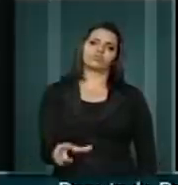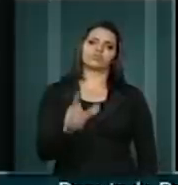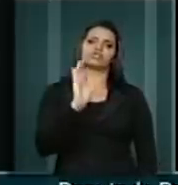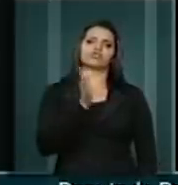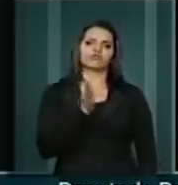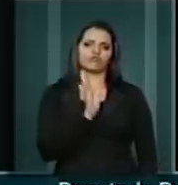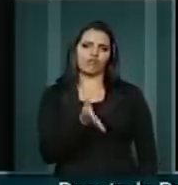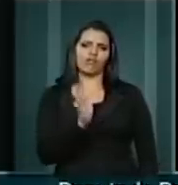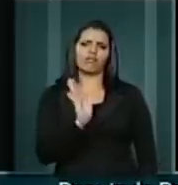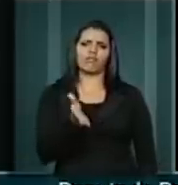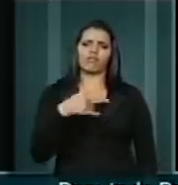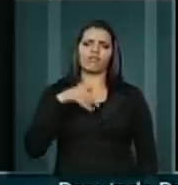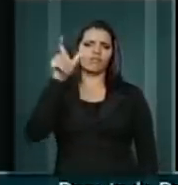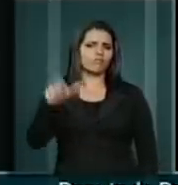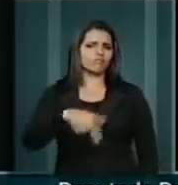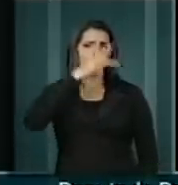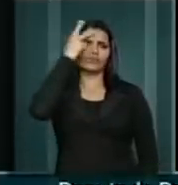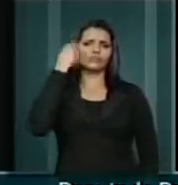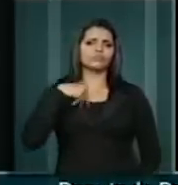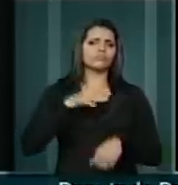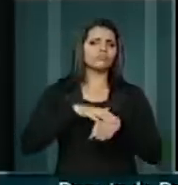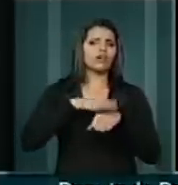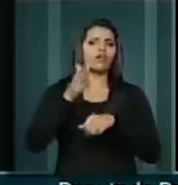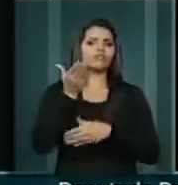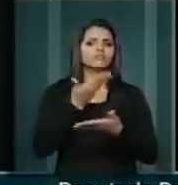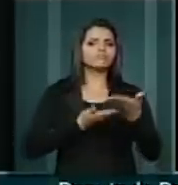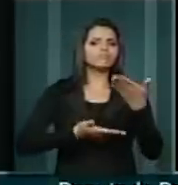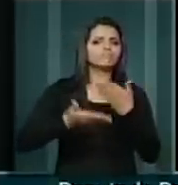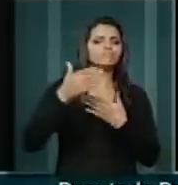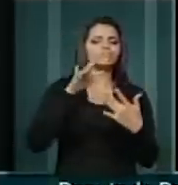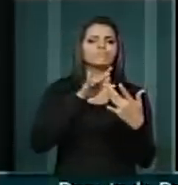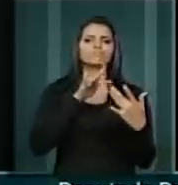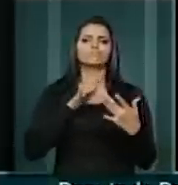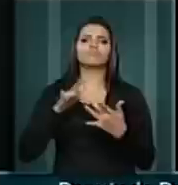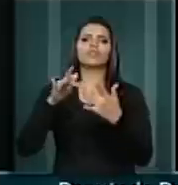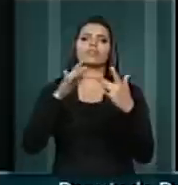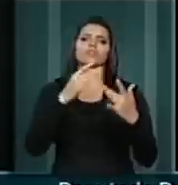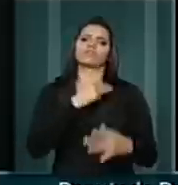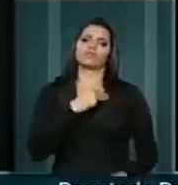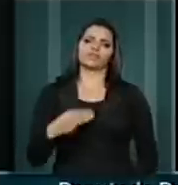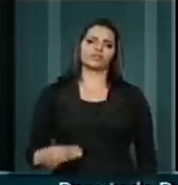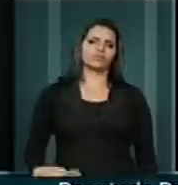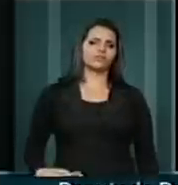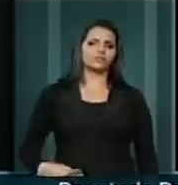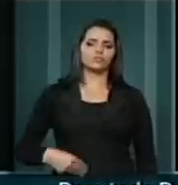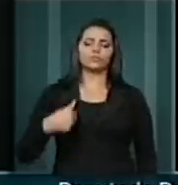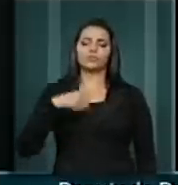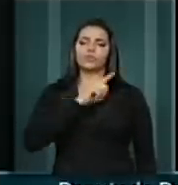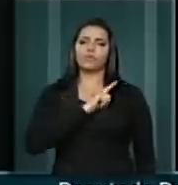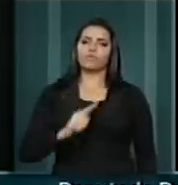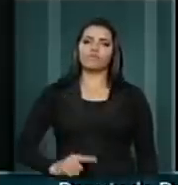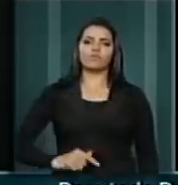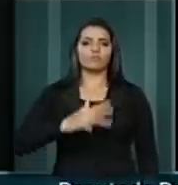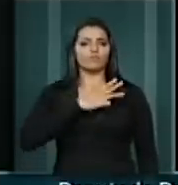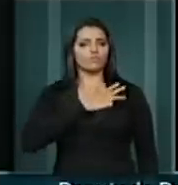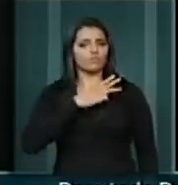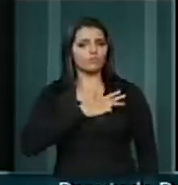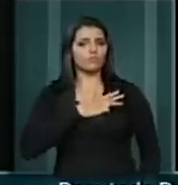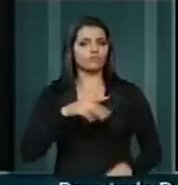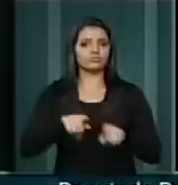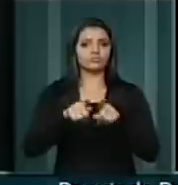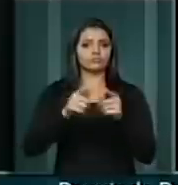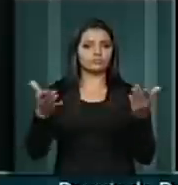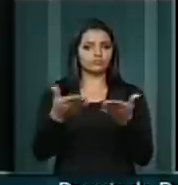Carvalho é aquele que tem a maior relação entre todos os ministros, tanto do governo do presidente Lula como